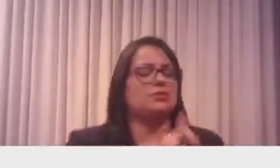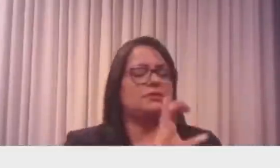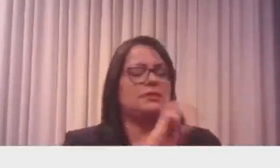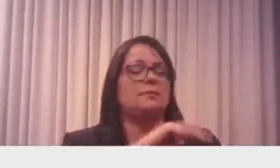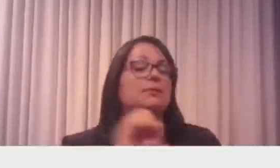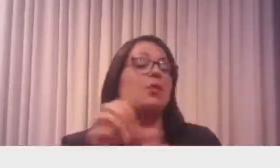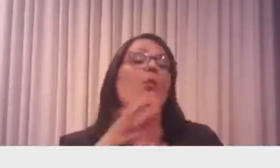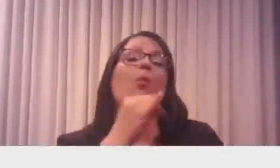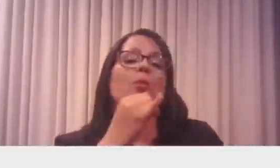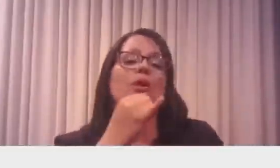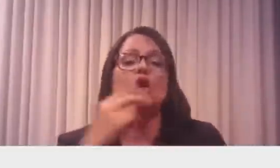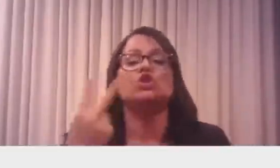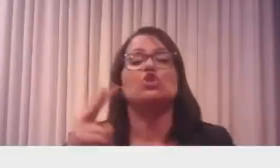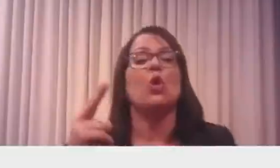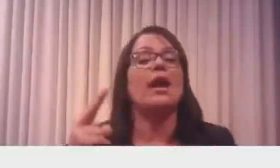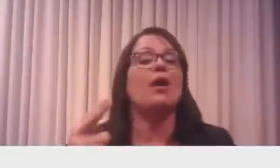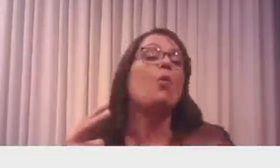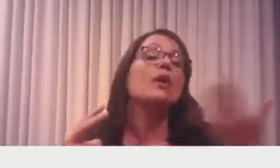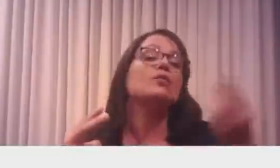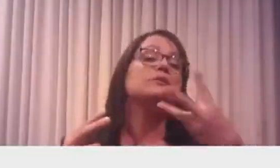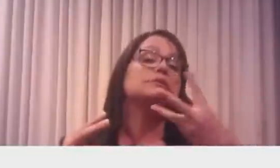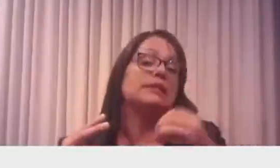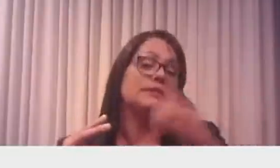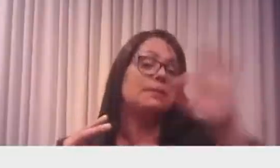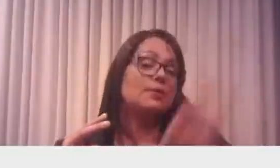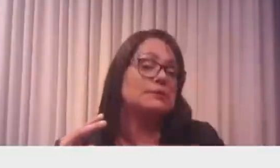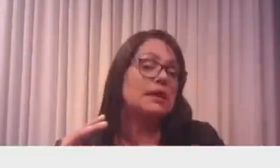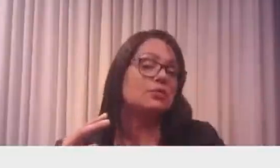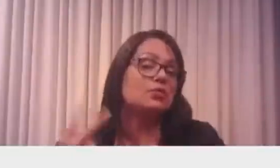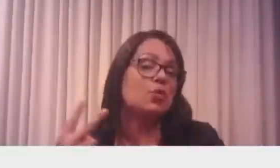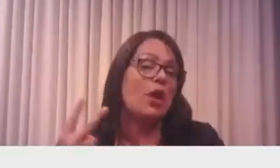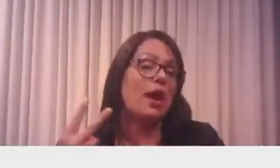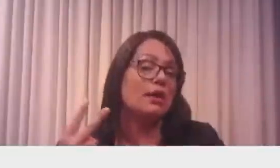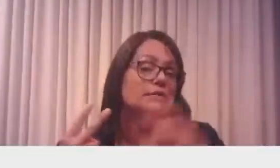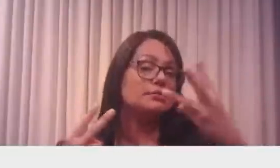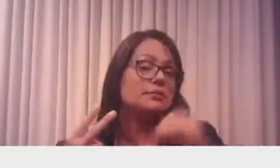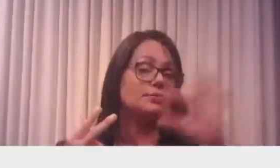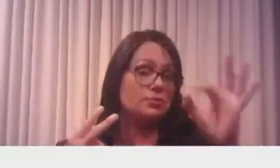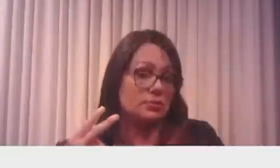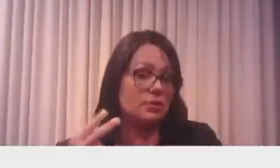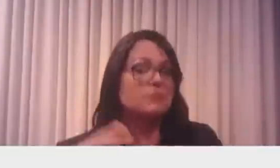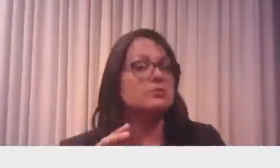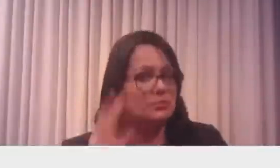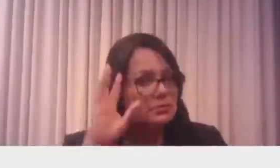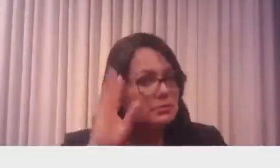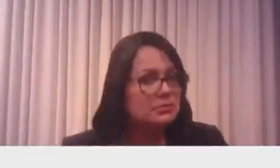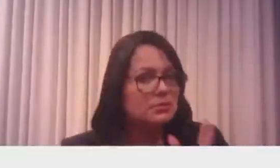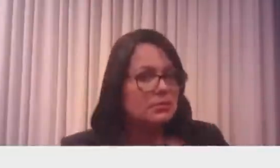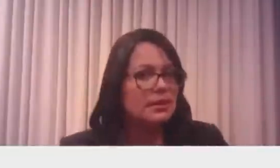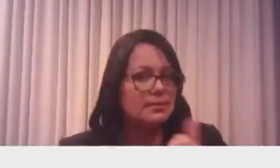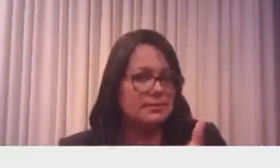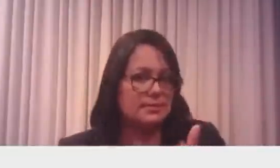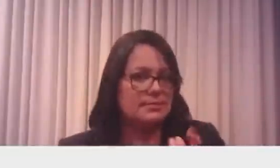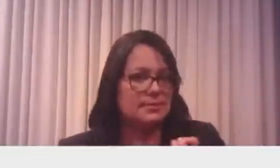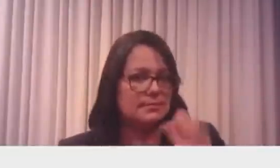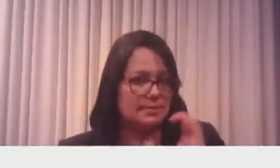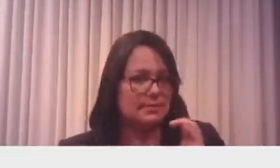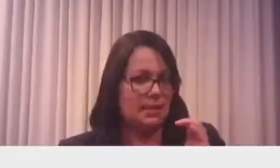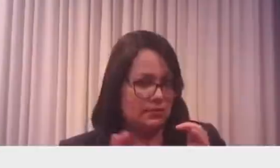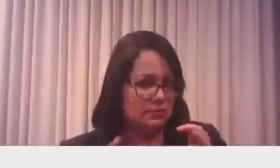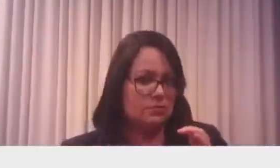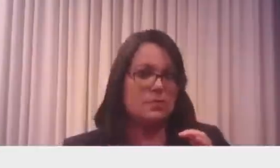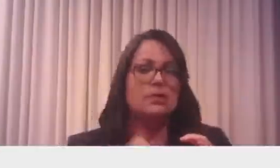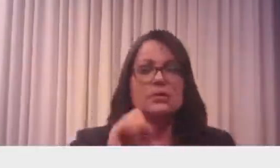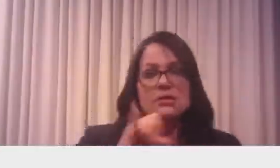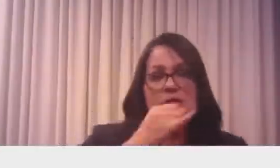$2? E deveria ser em cima da base fixa. Seria R$0,60. Se é cobrado o